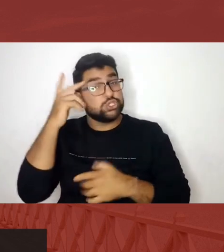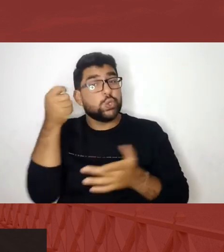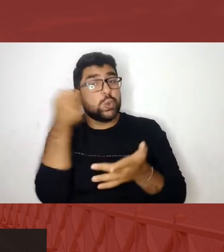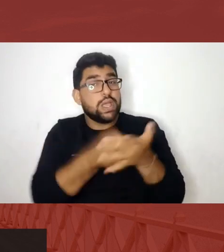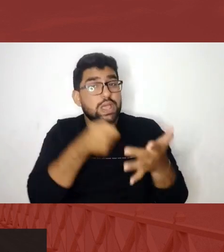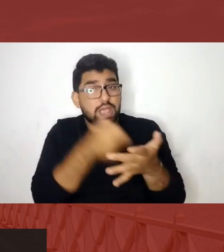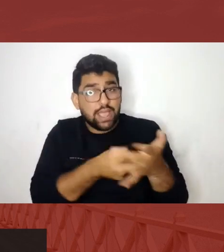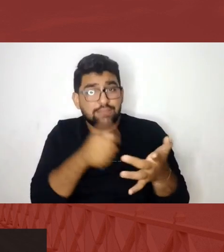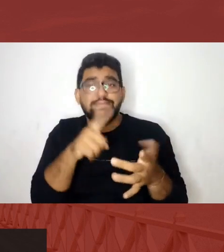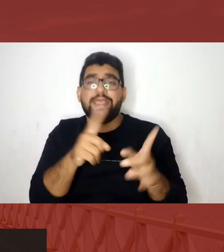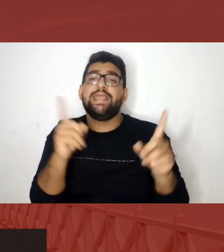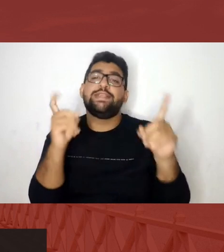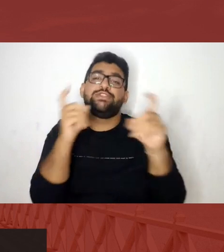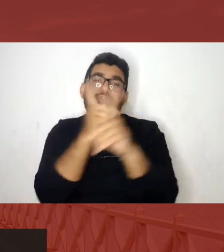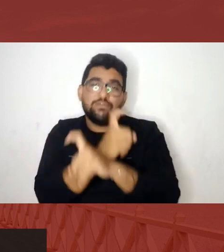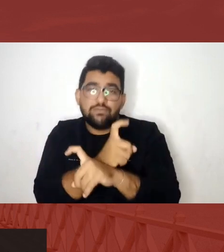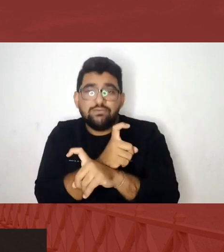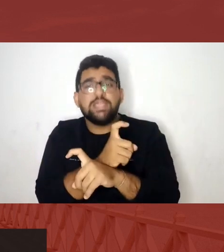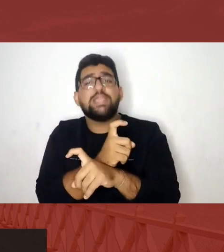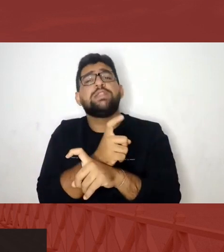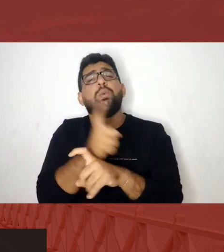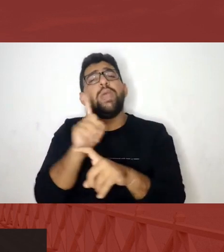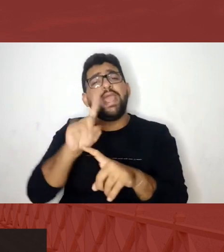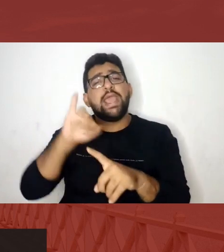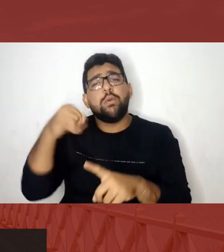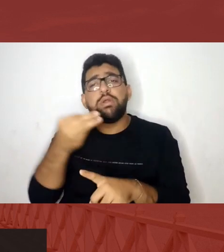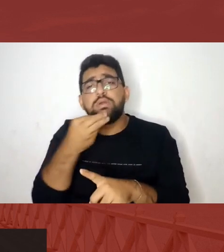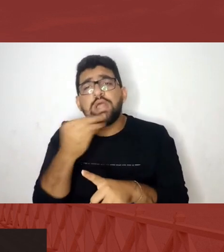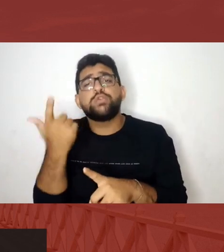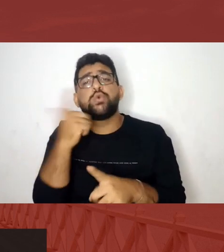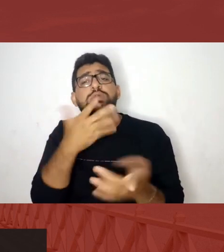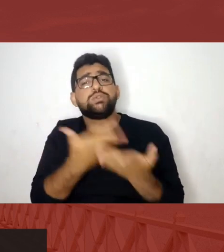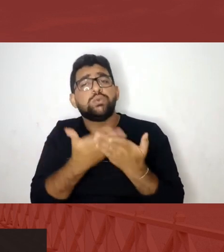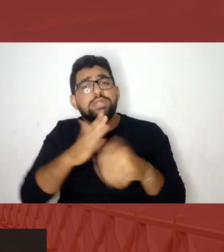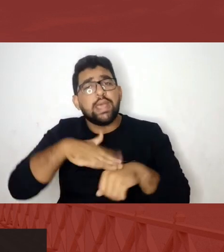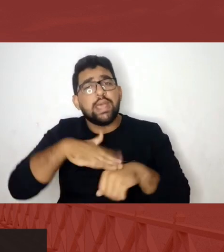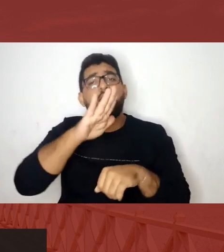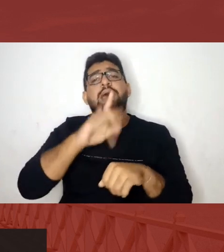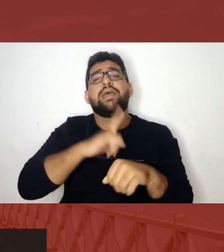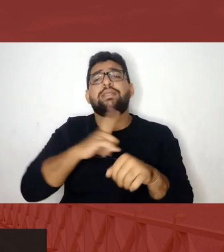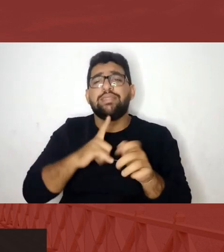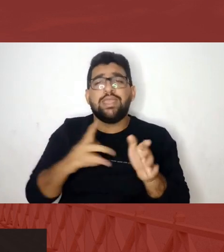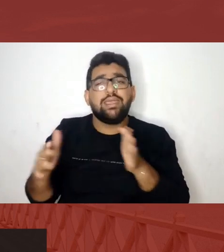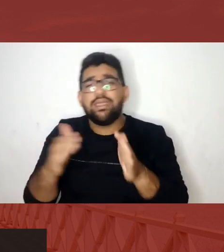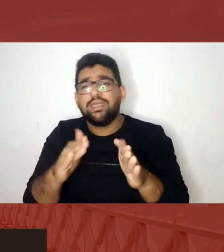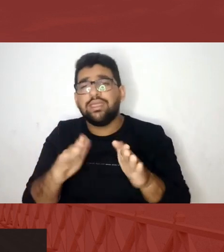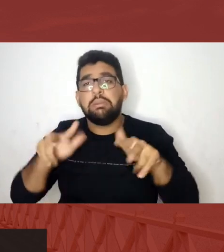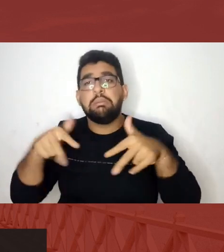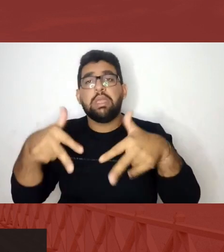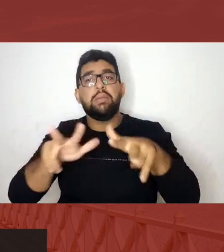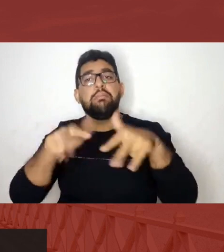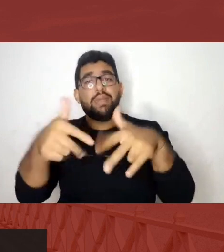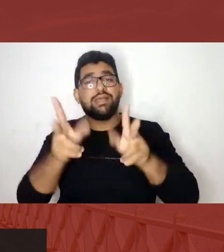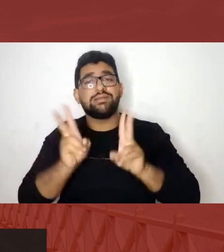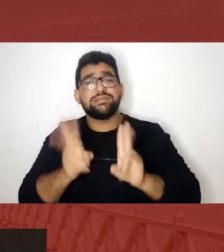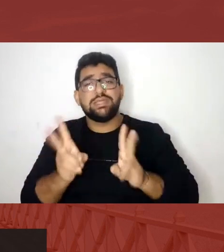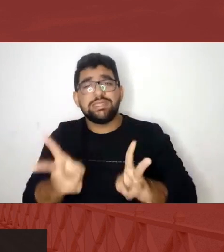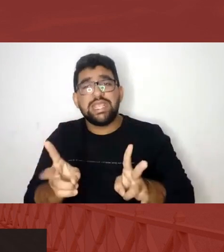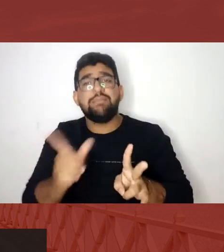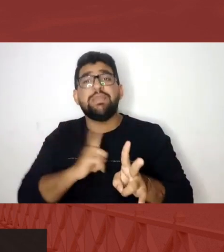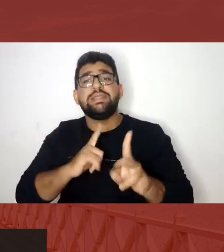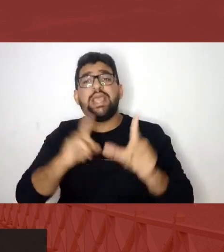oportunidade pra gente qualificar mais porque você está ali no fronte de luta o tempo inteiro a gente diminui a chance de